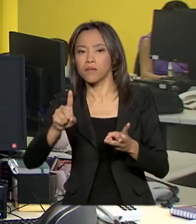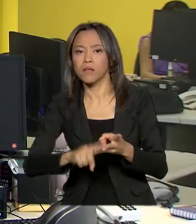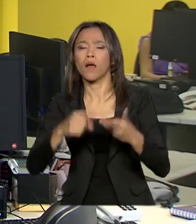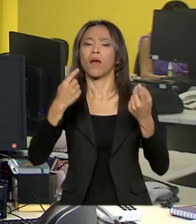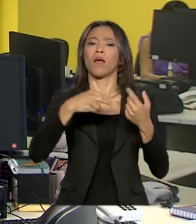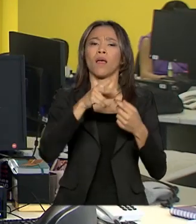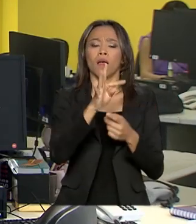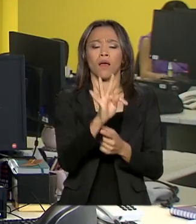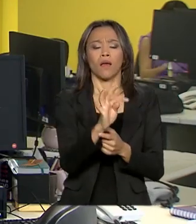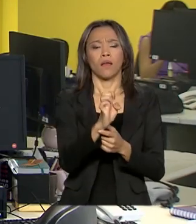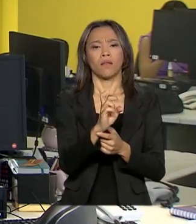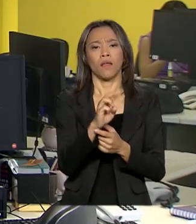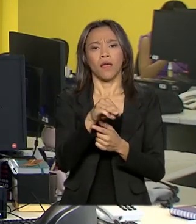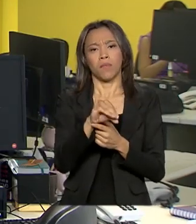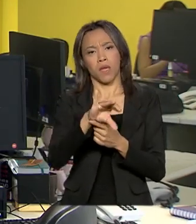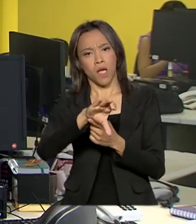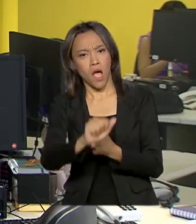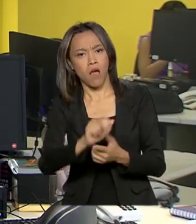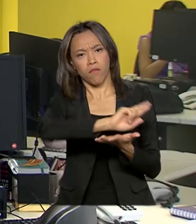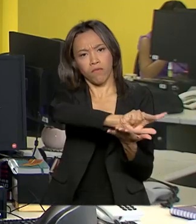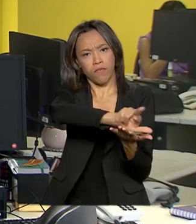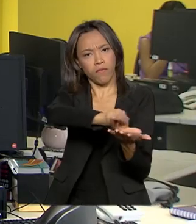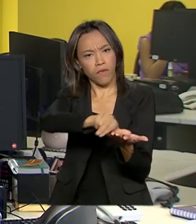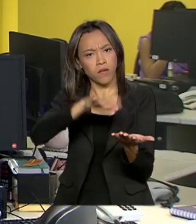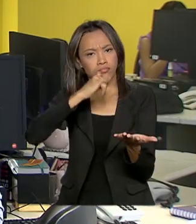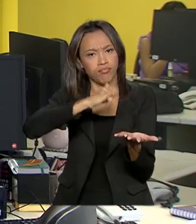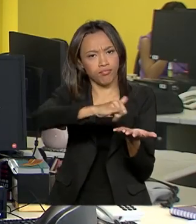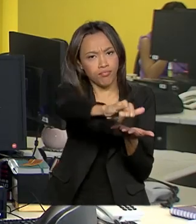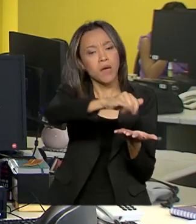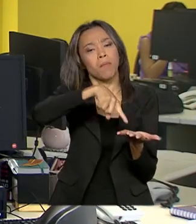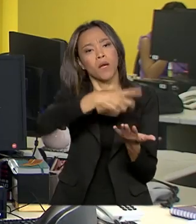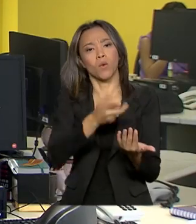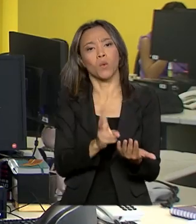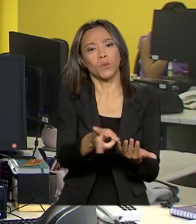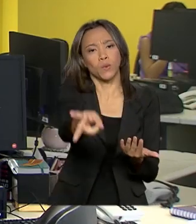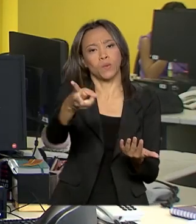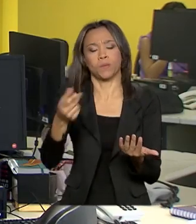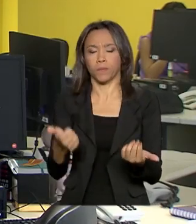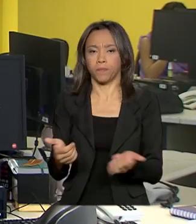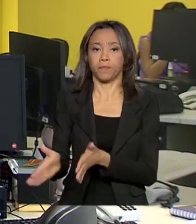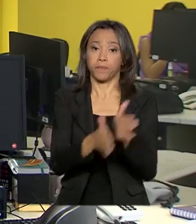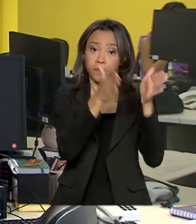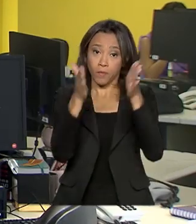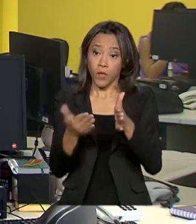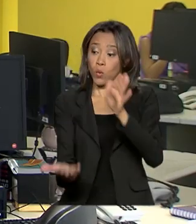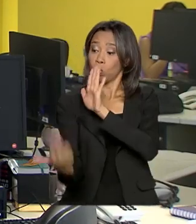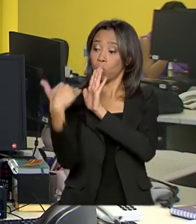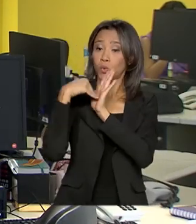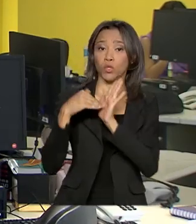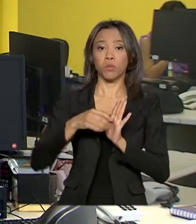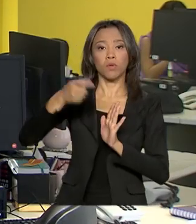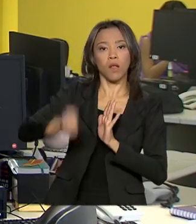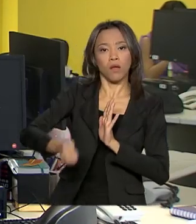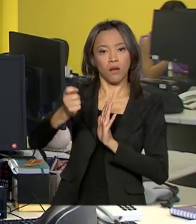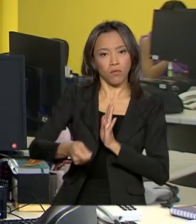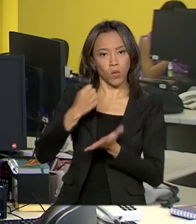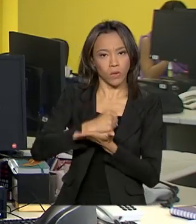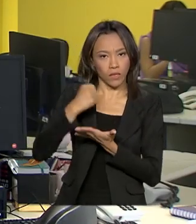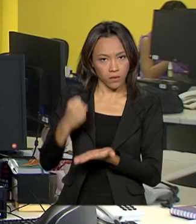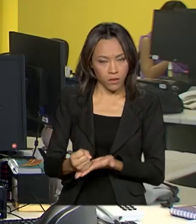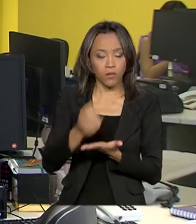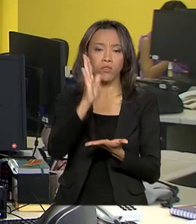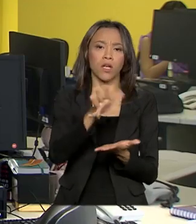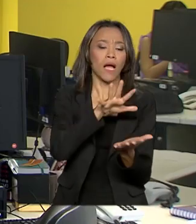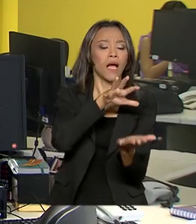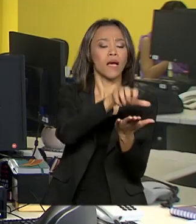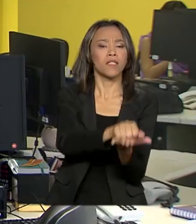hidrelétricas para atender o crescimento econômico sustentável do país. No último leilão de contratação de energia deste ano, foram cadastrados